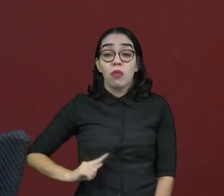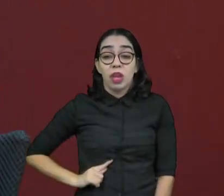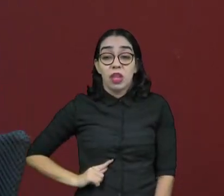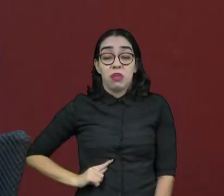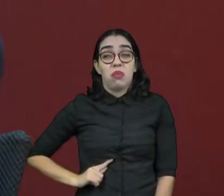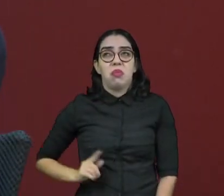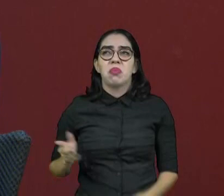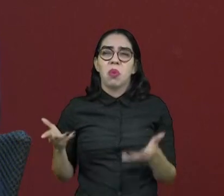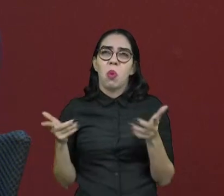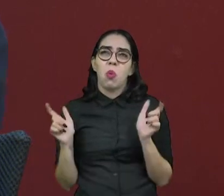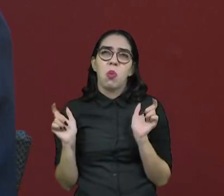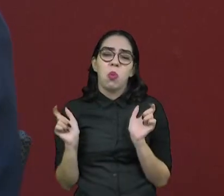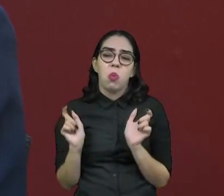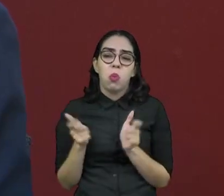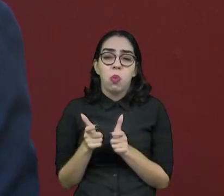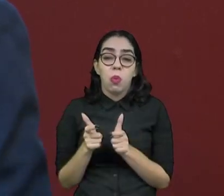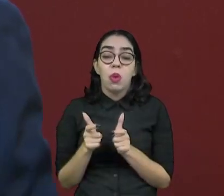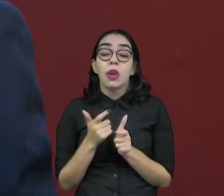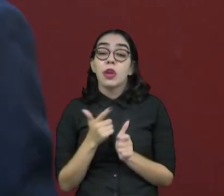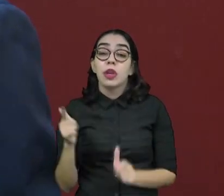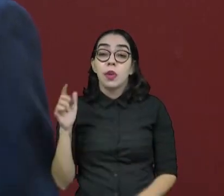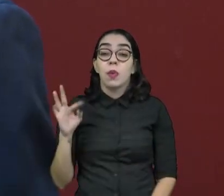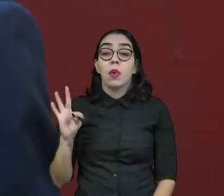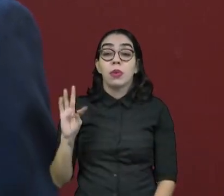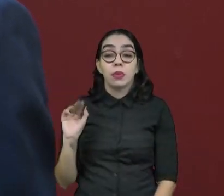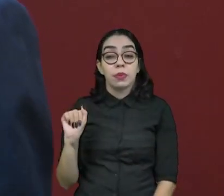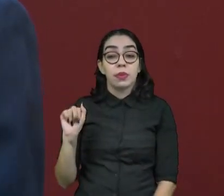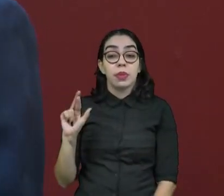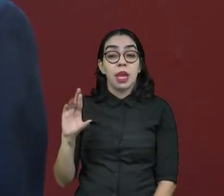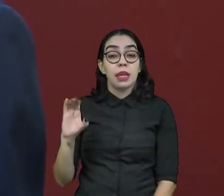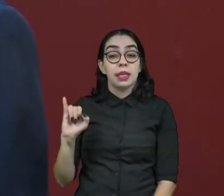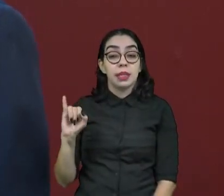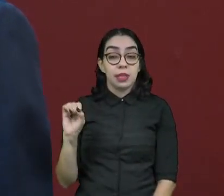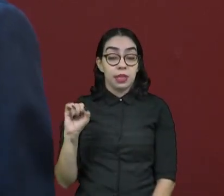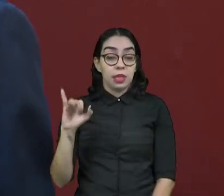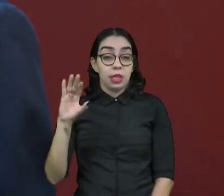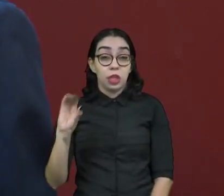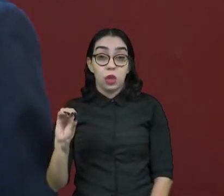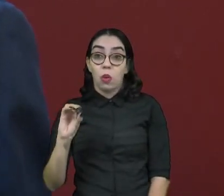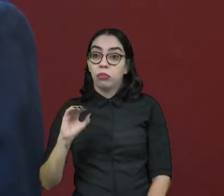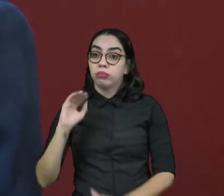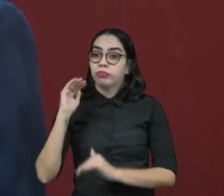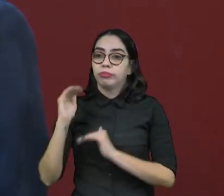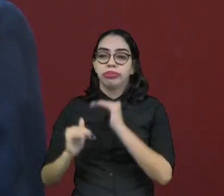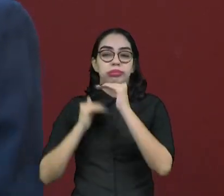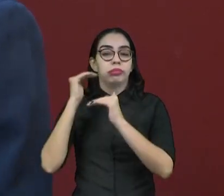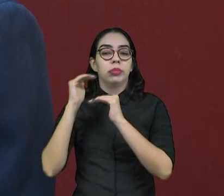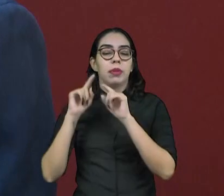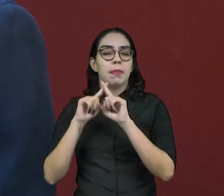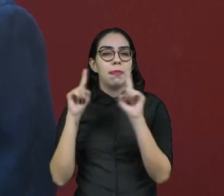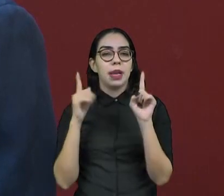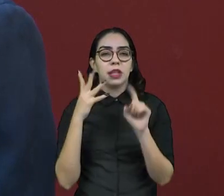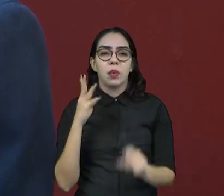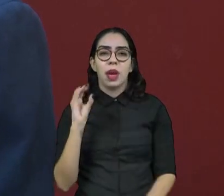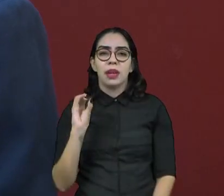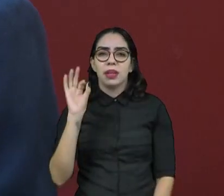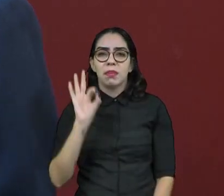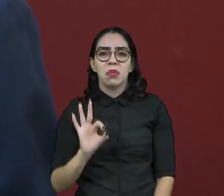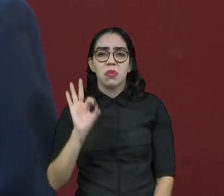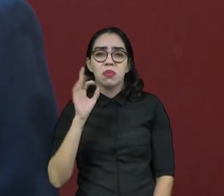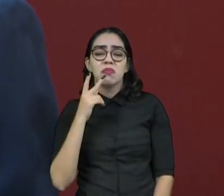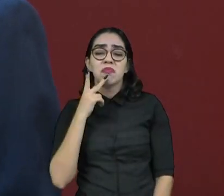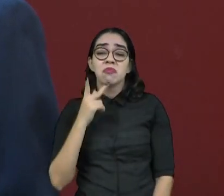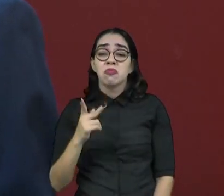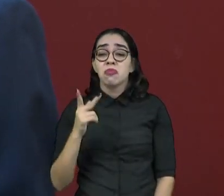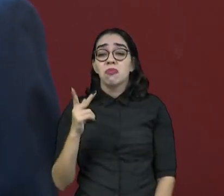e a candidatura do Tarcísio ganhando muita força no dia da eleição. Você tinha 40% de indecisos na pergunta espontânea no sábado. Esse pessoal